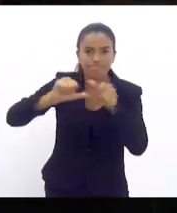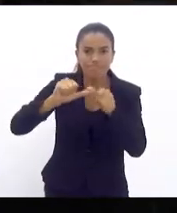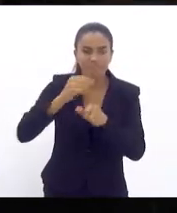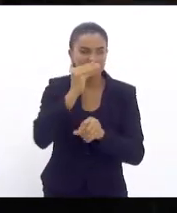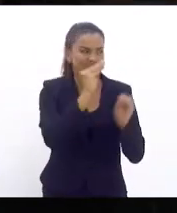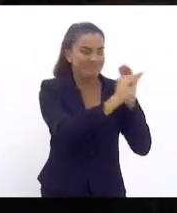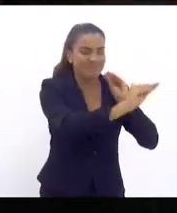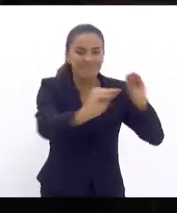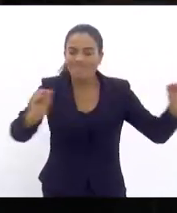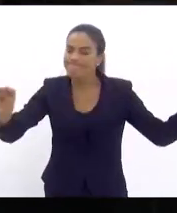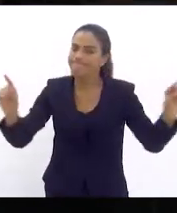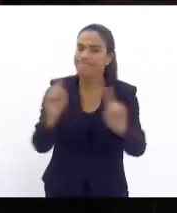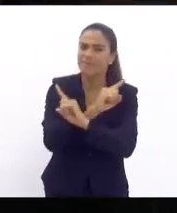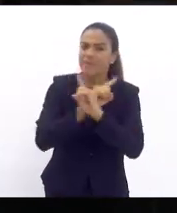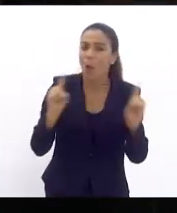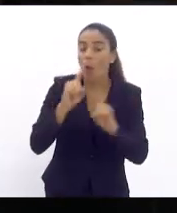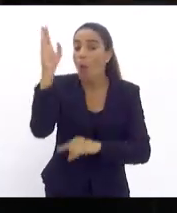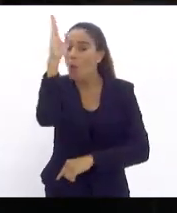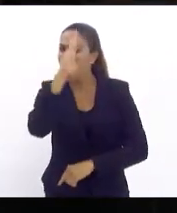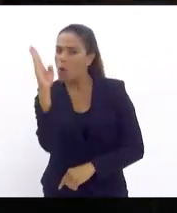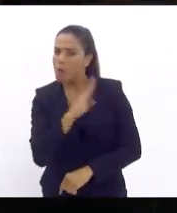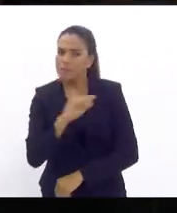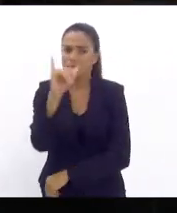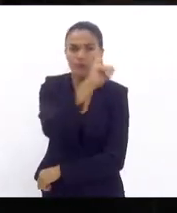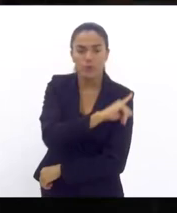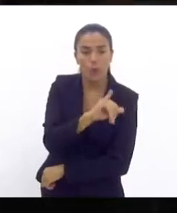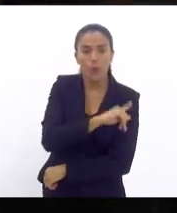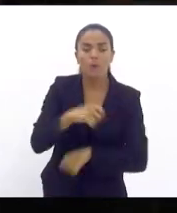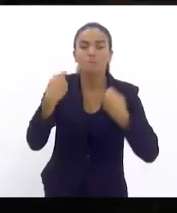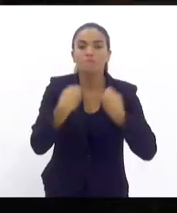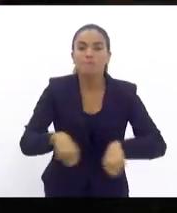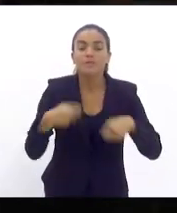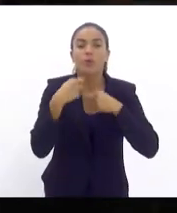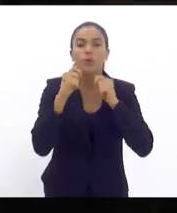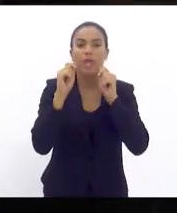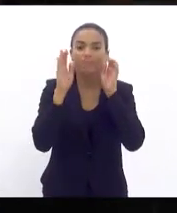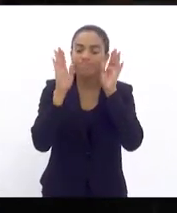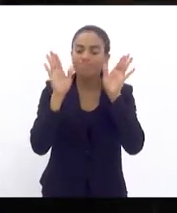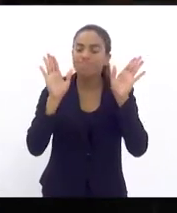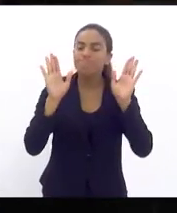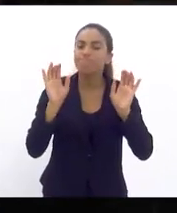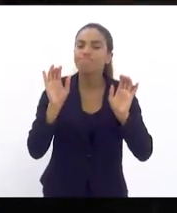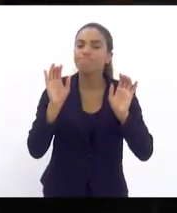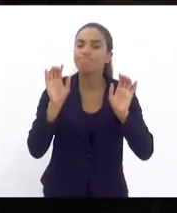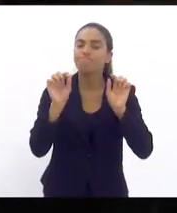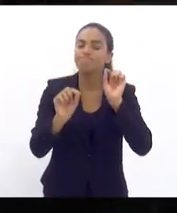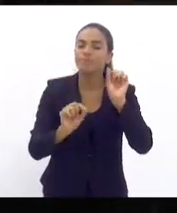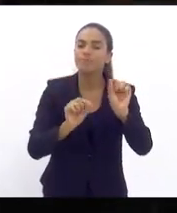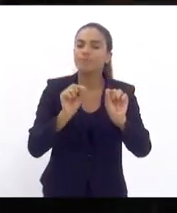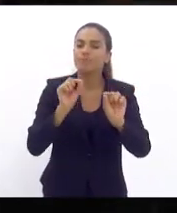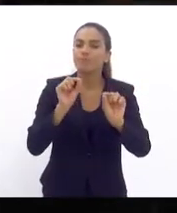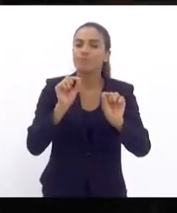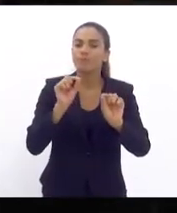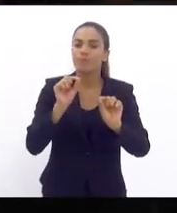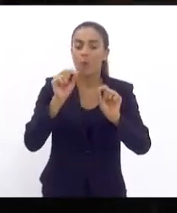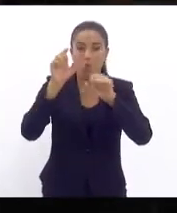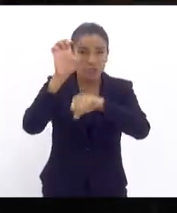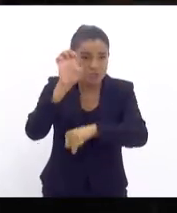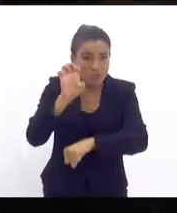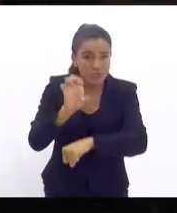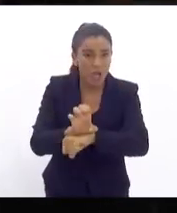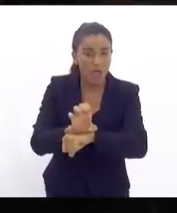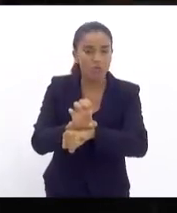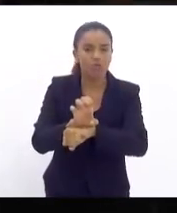para essa população. O Brasil e o Rio de Janeiro precisam deixar de ser o Estado